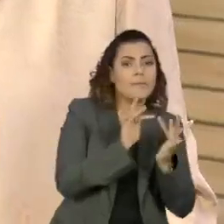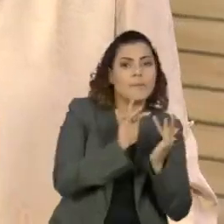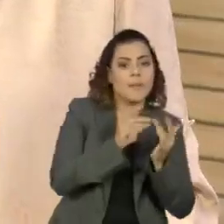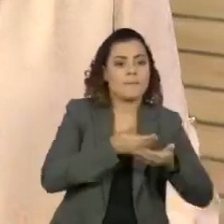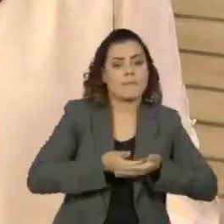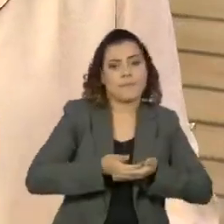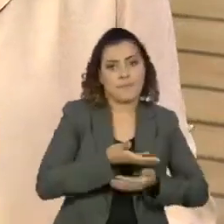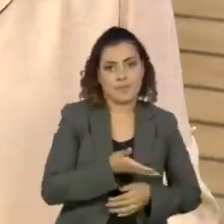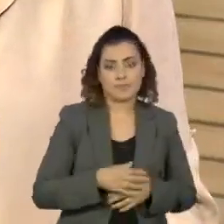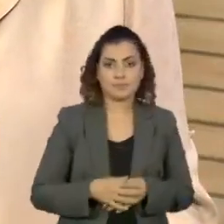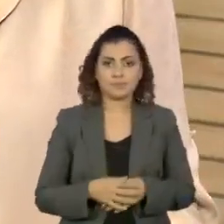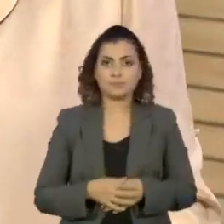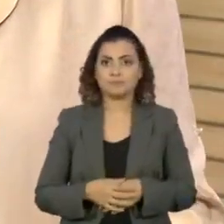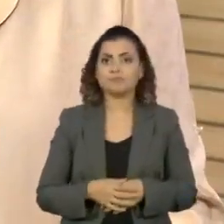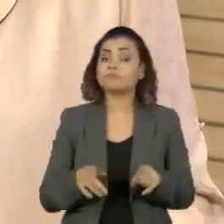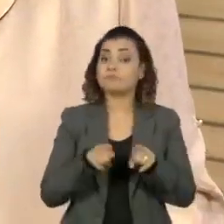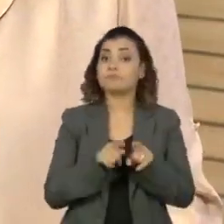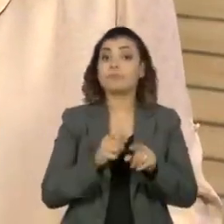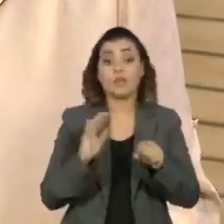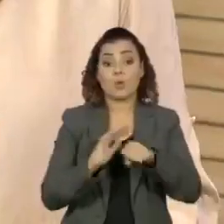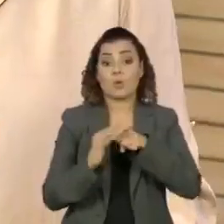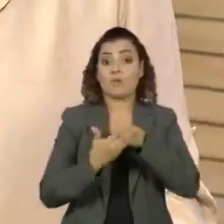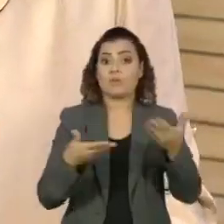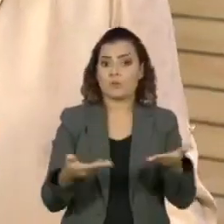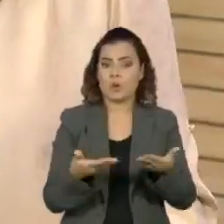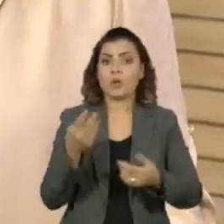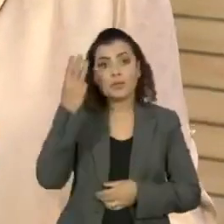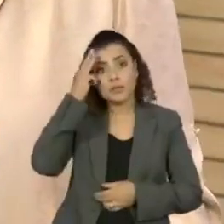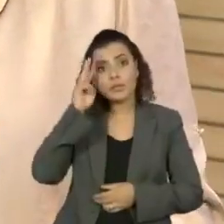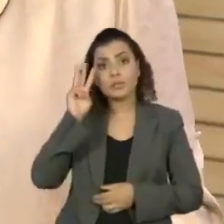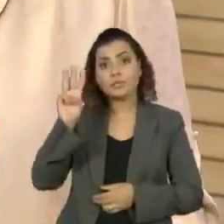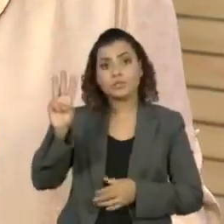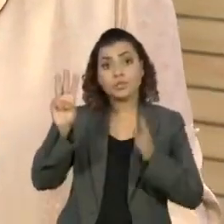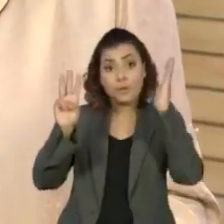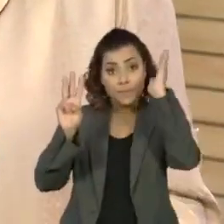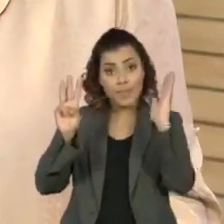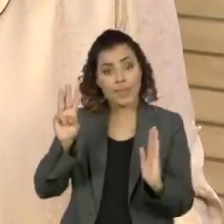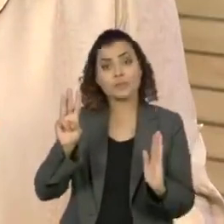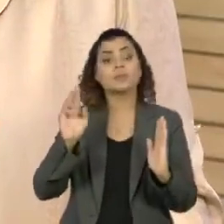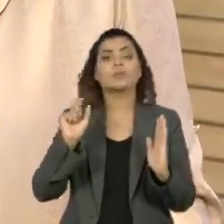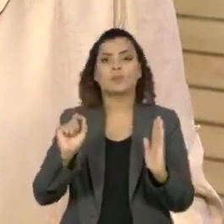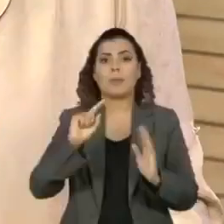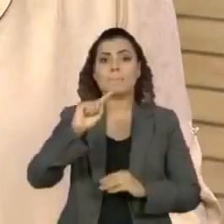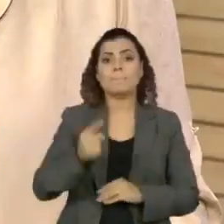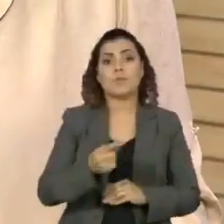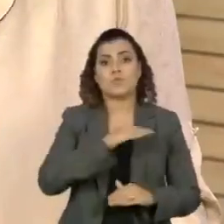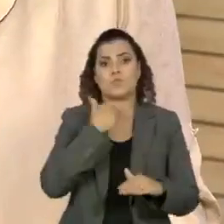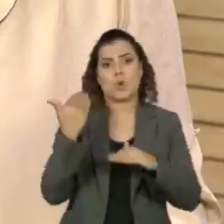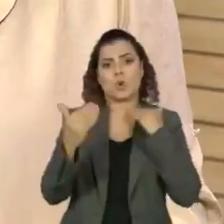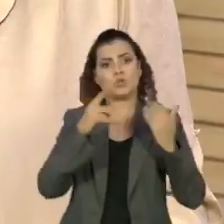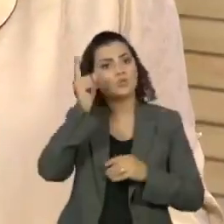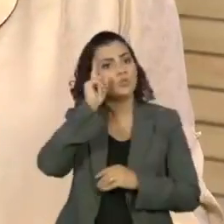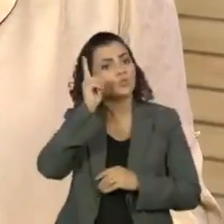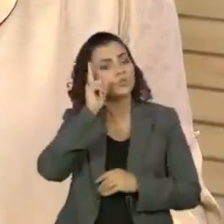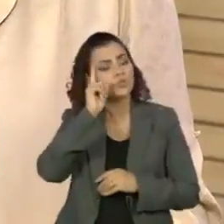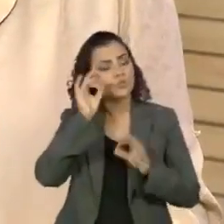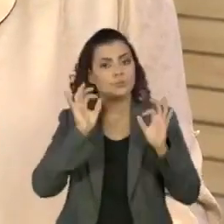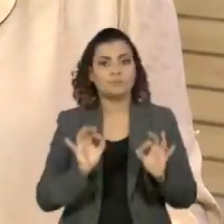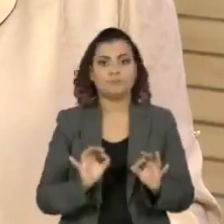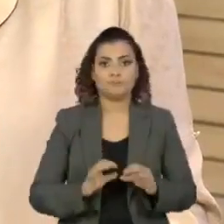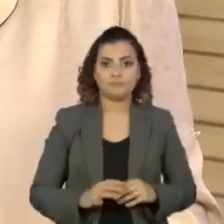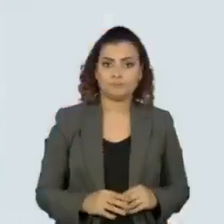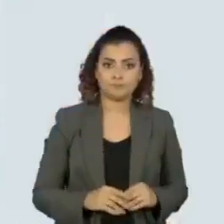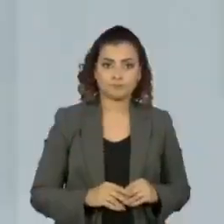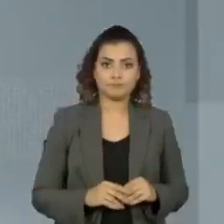E agora os números da pandemia. Já faz três dias que o Brasil perde mais de mil vidas diariamente para o